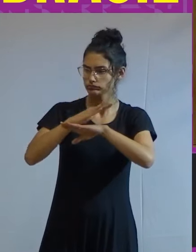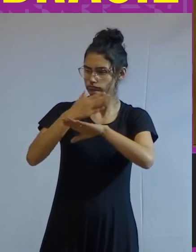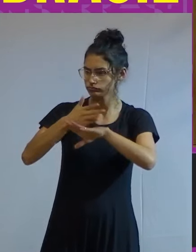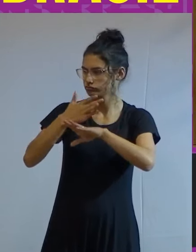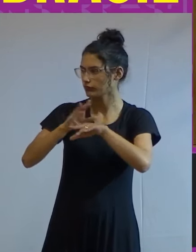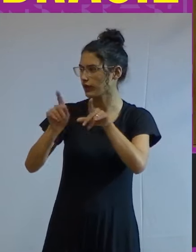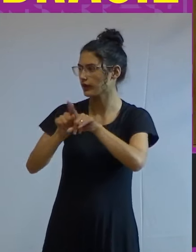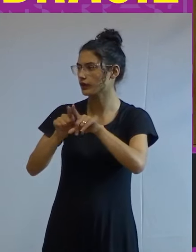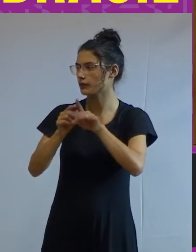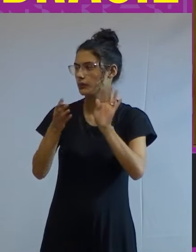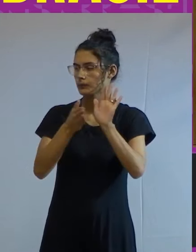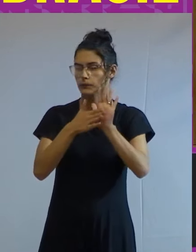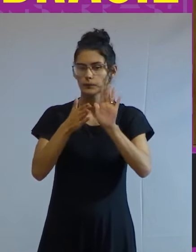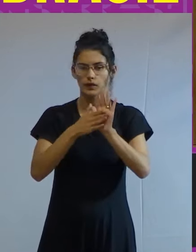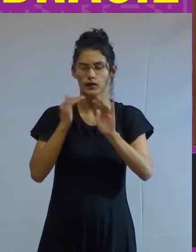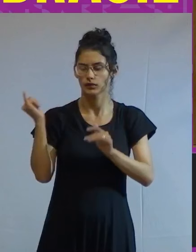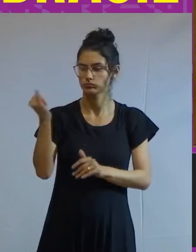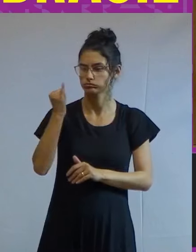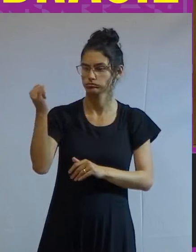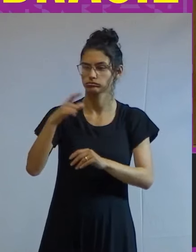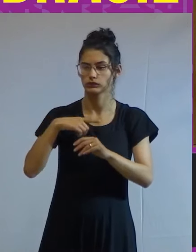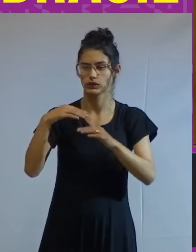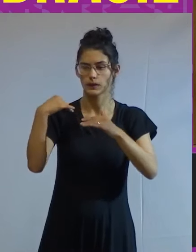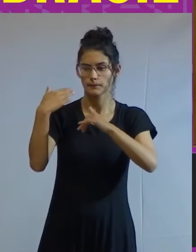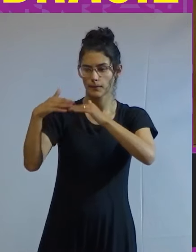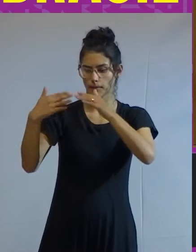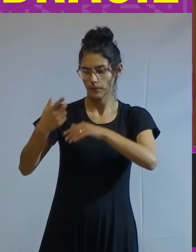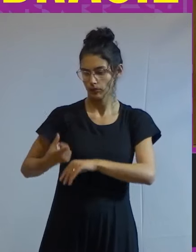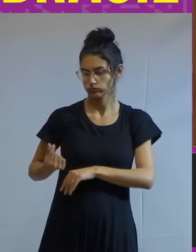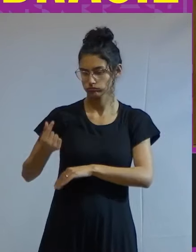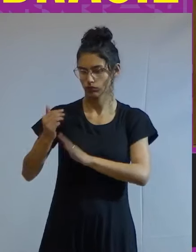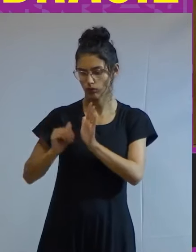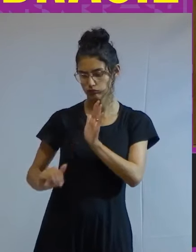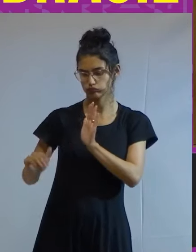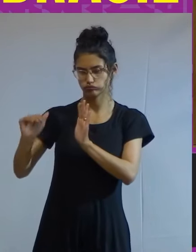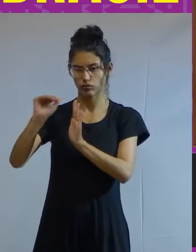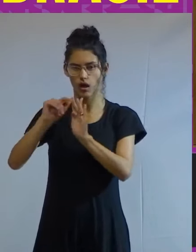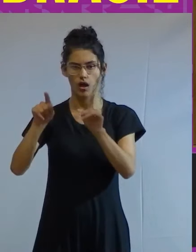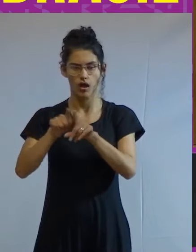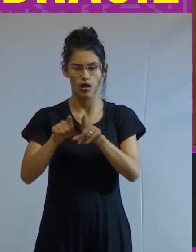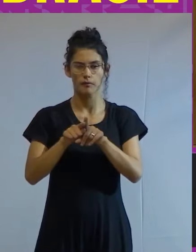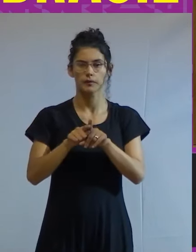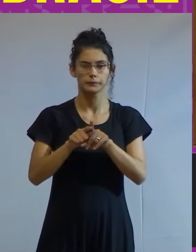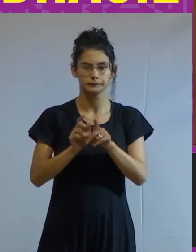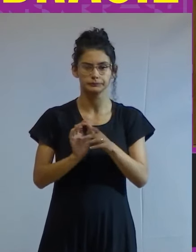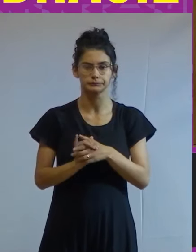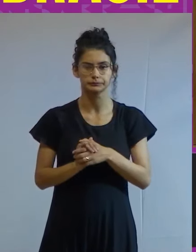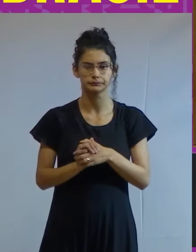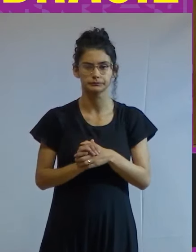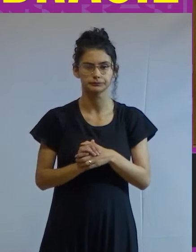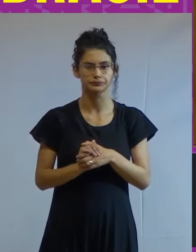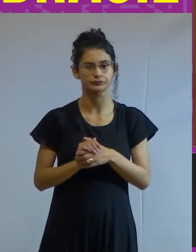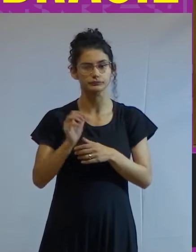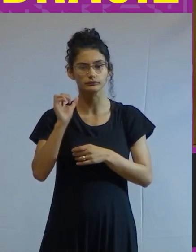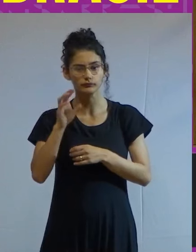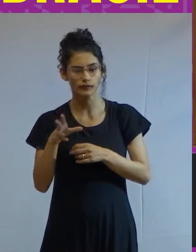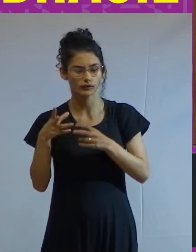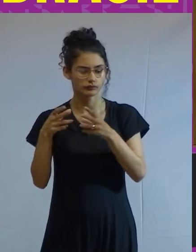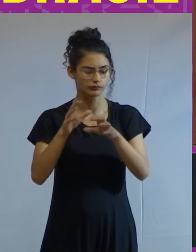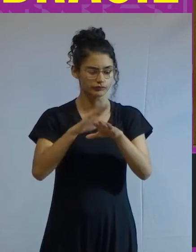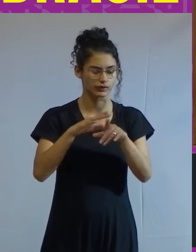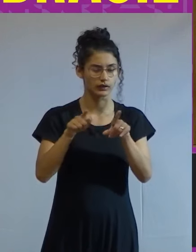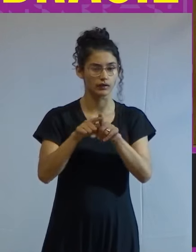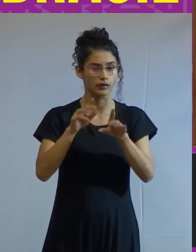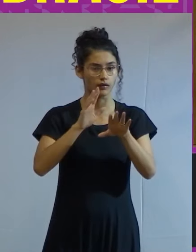e a alta propensão a importar das camadas de renda mais elevada encarregavam-se não só de perpetuar